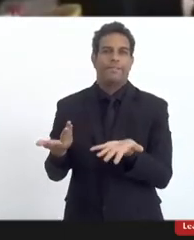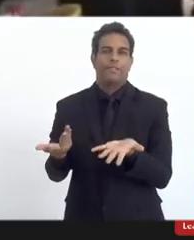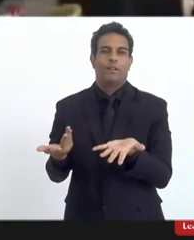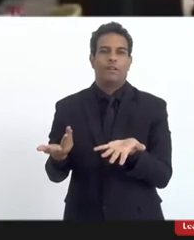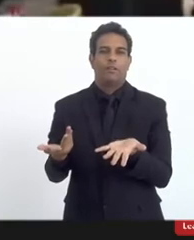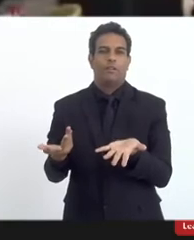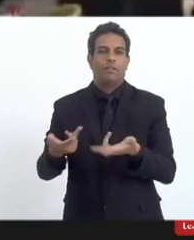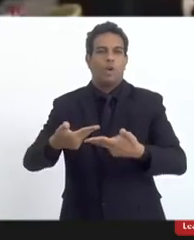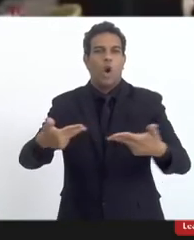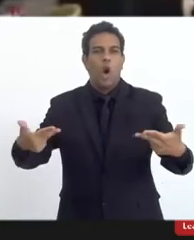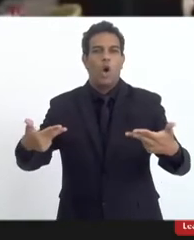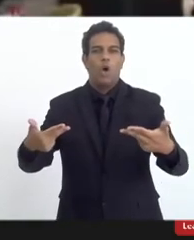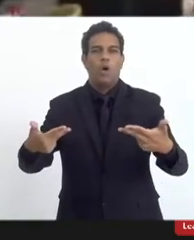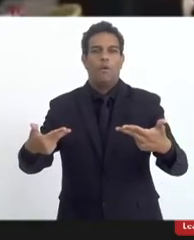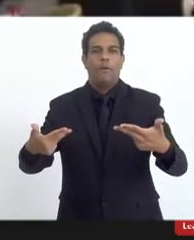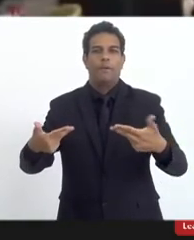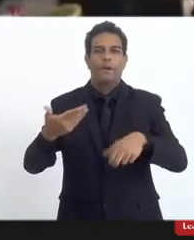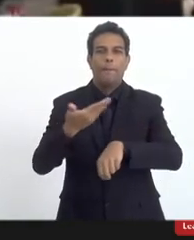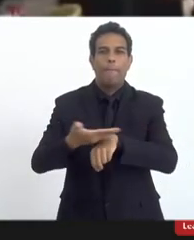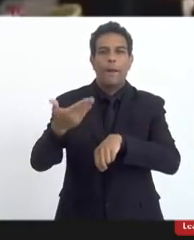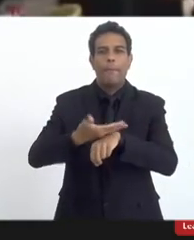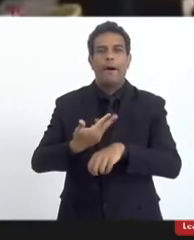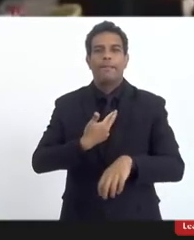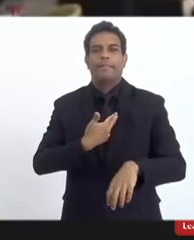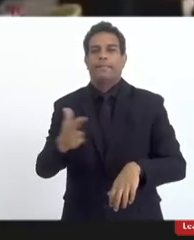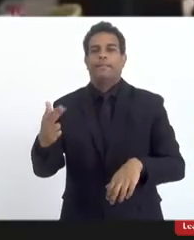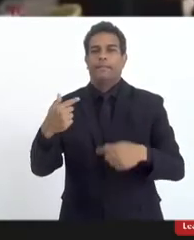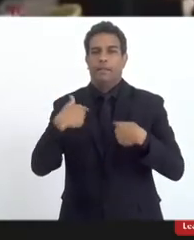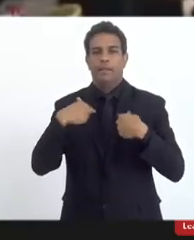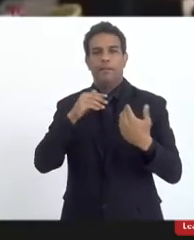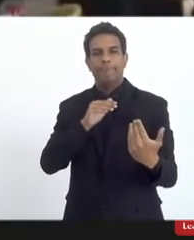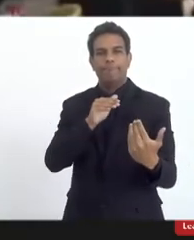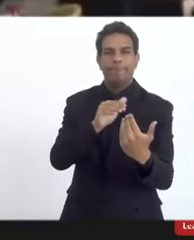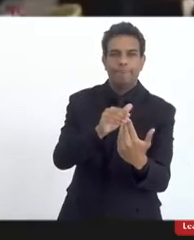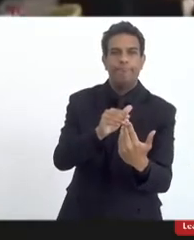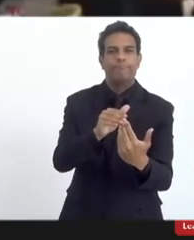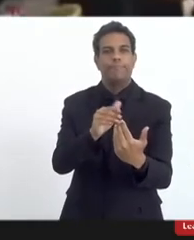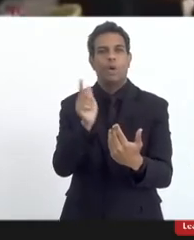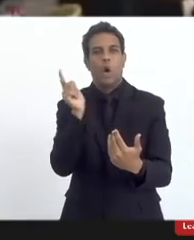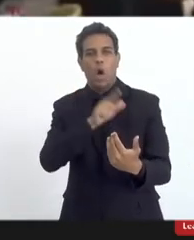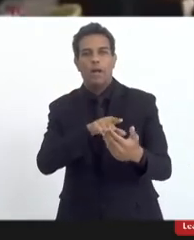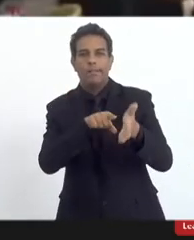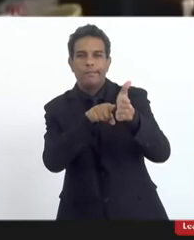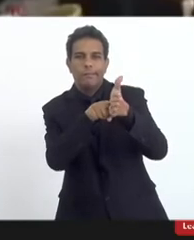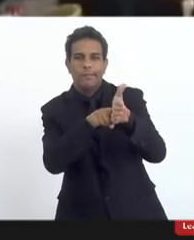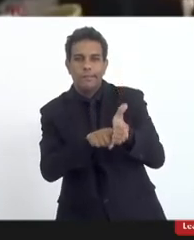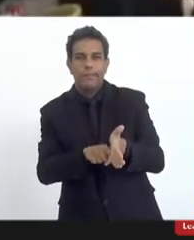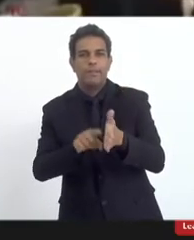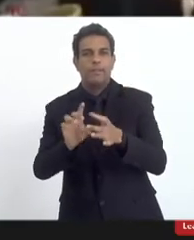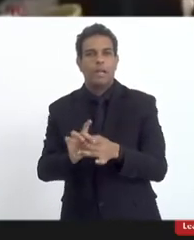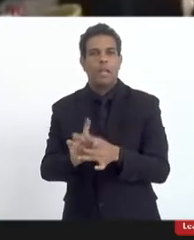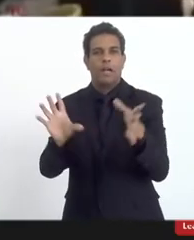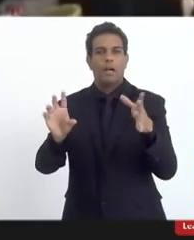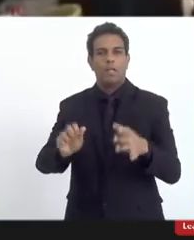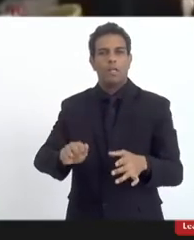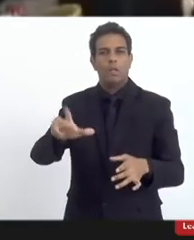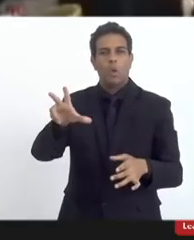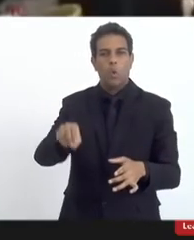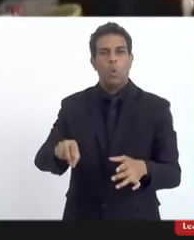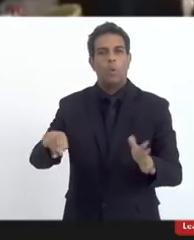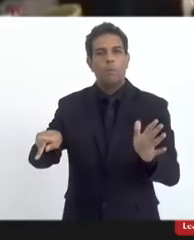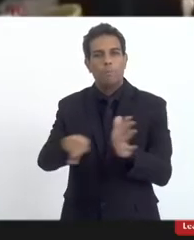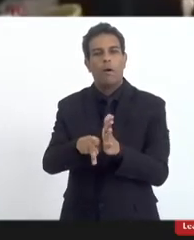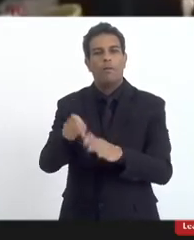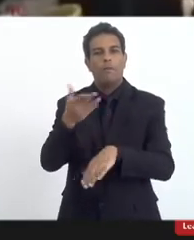alguma prática religiosa, sou eu que chegam a mim, então eu analiso, eu libero esses alunos, então